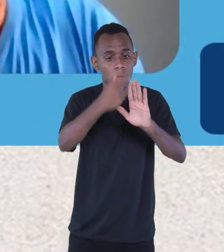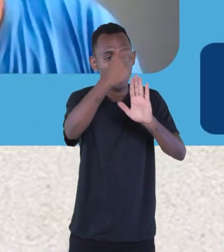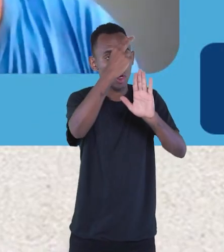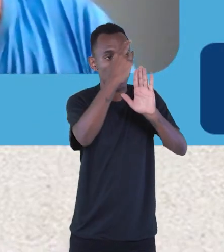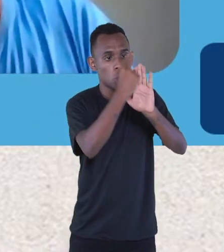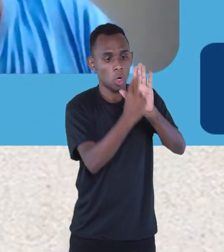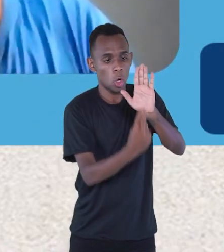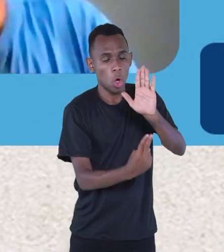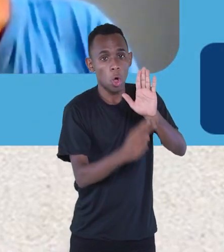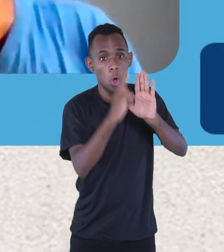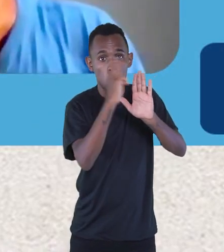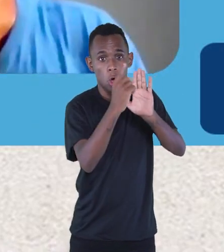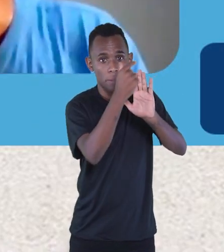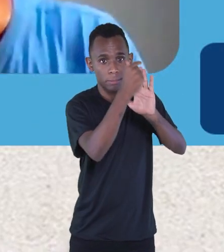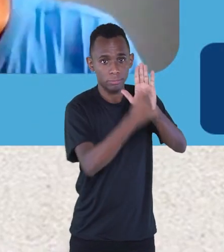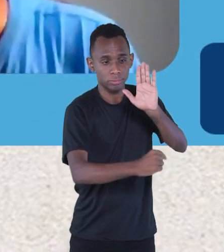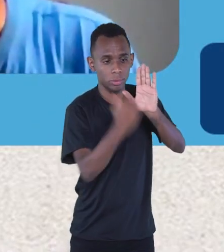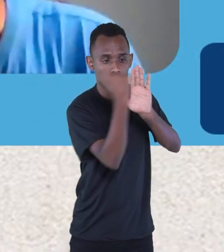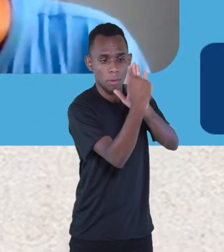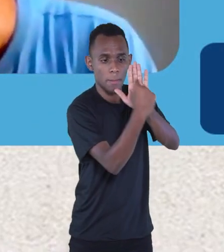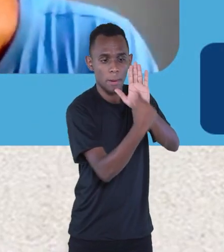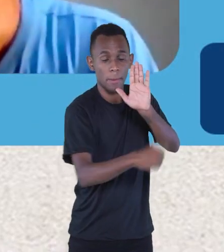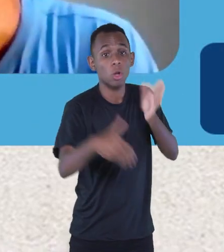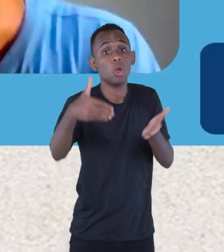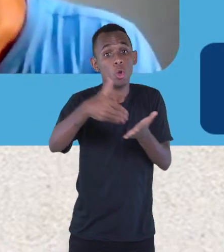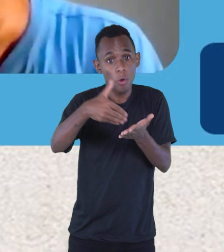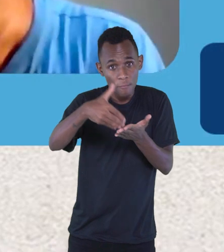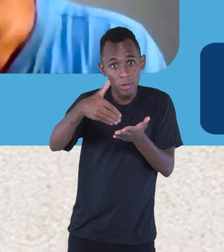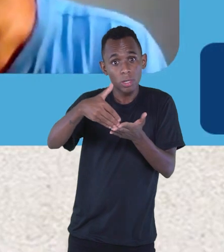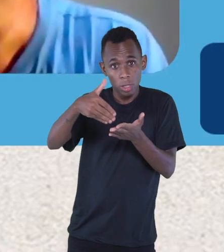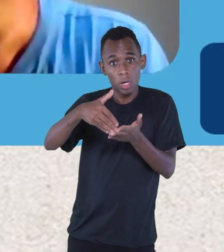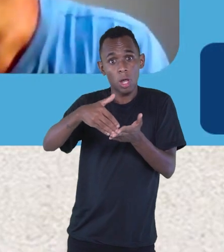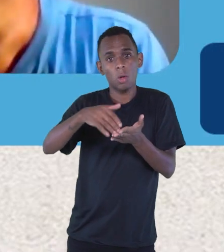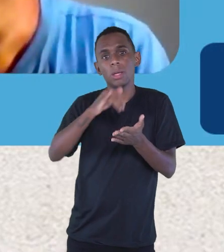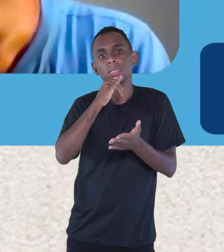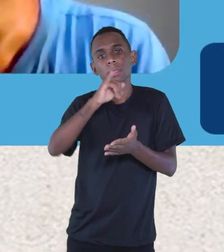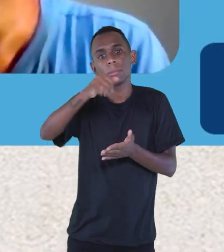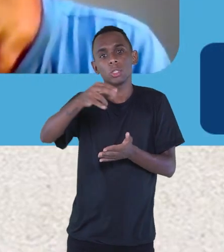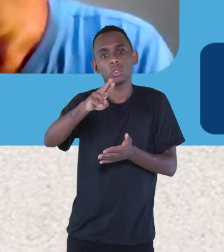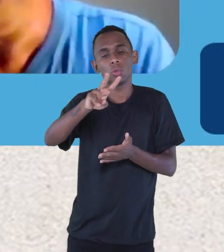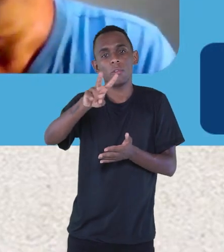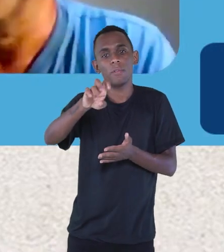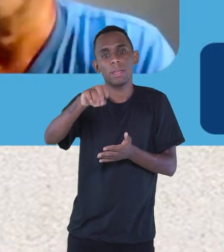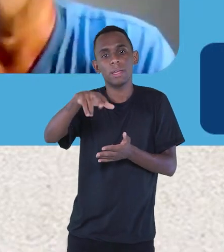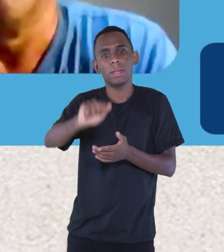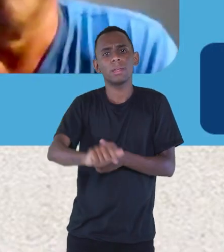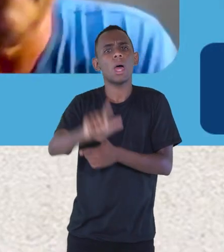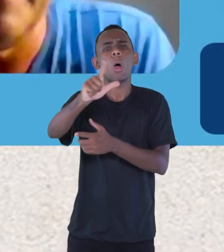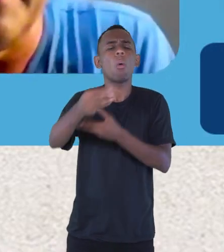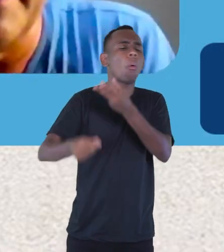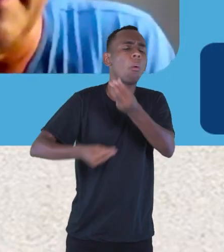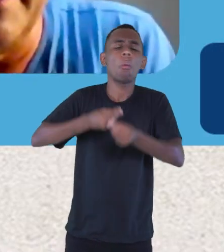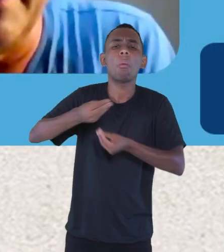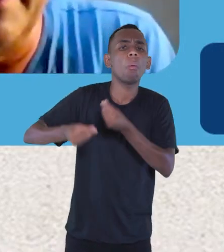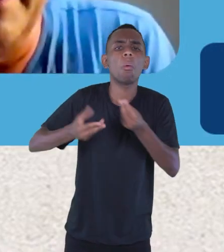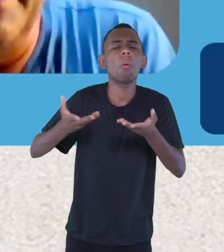faz no final dos seus livros também, com o nome com o nome Juvenal. Como que veio essa